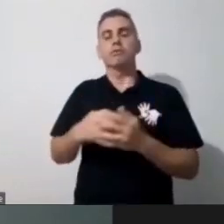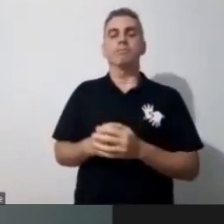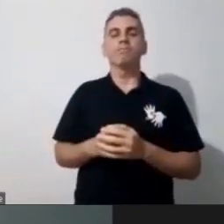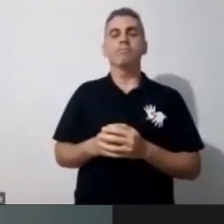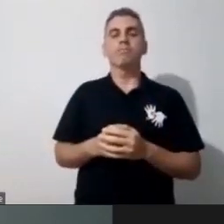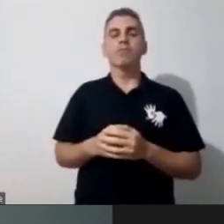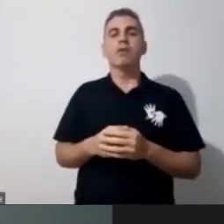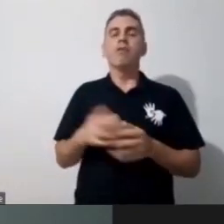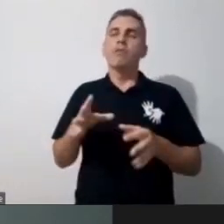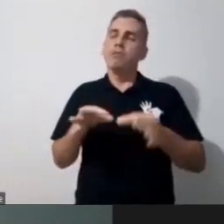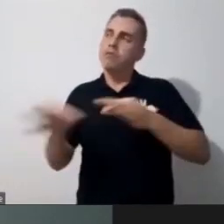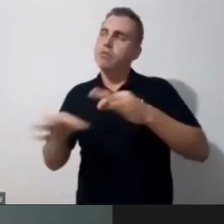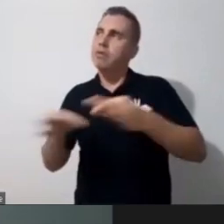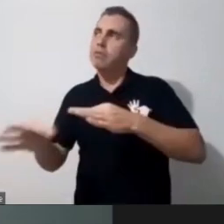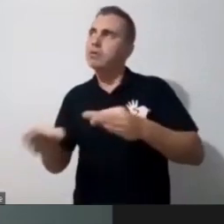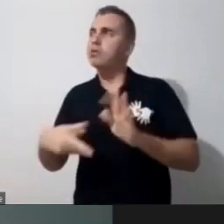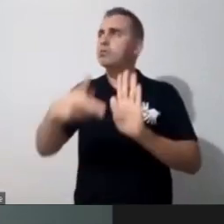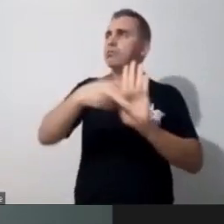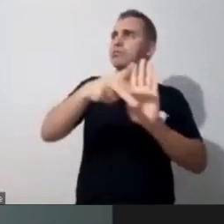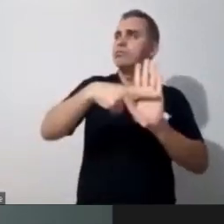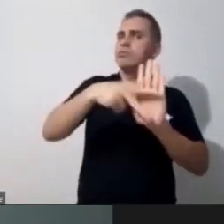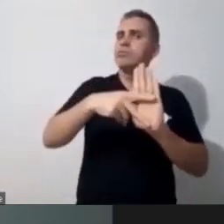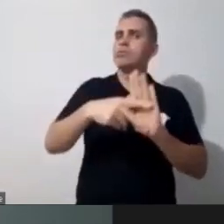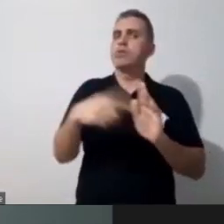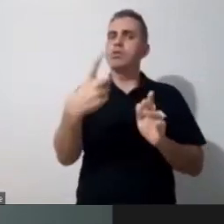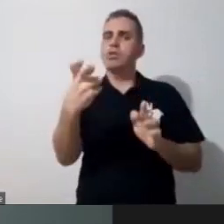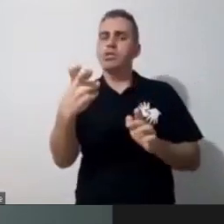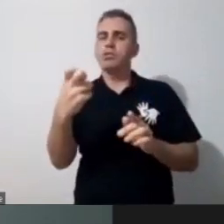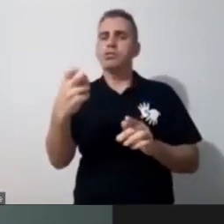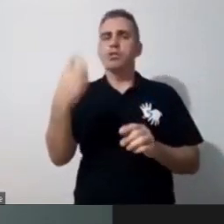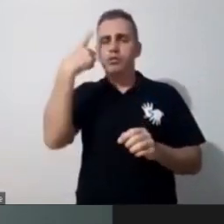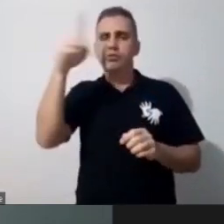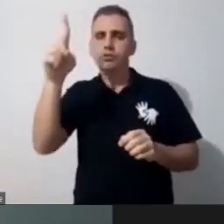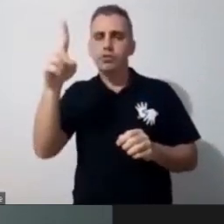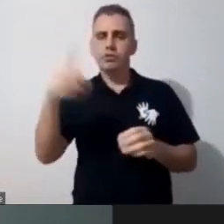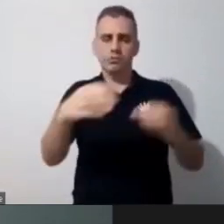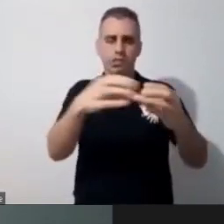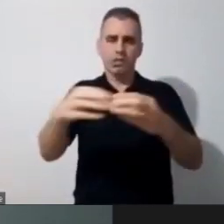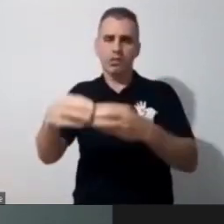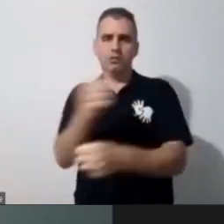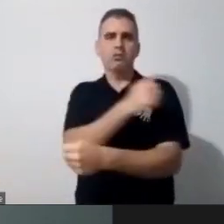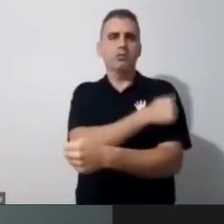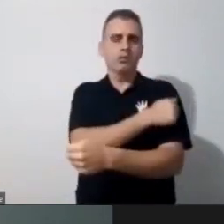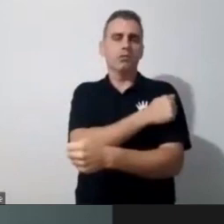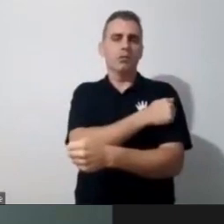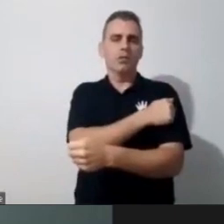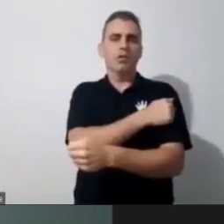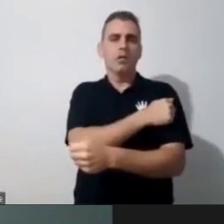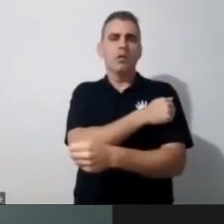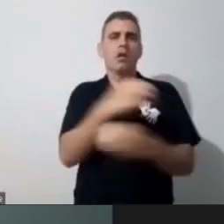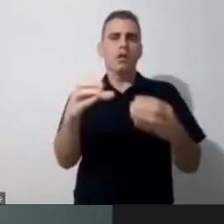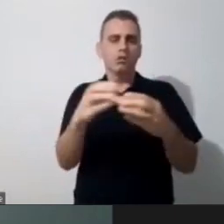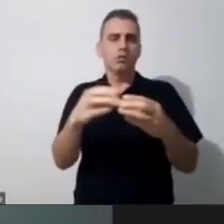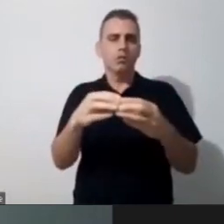feito um planejamento de propostas durante 15 dias para aquelas crianças, para aquela turma, a turma está utilizando a ferramenta